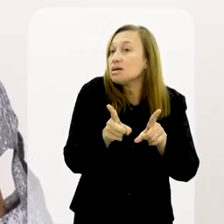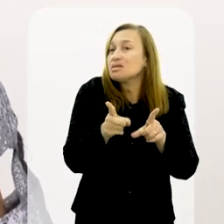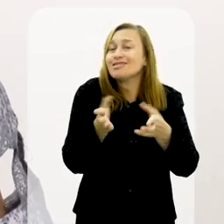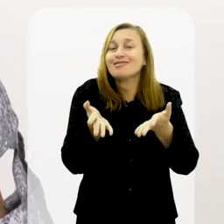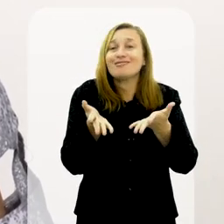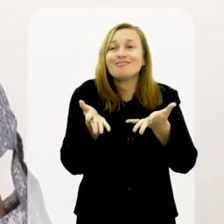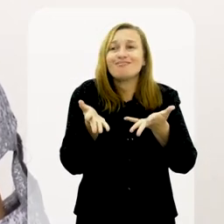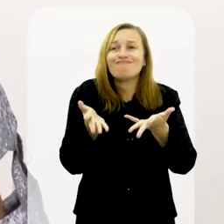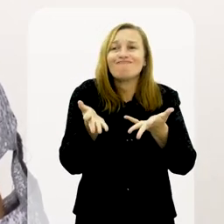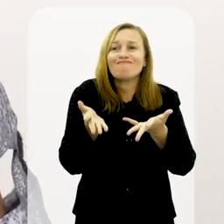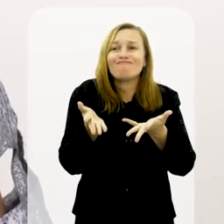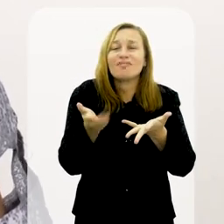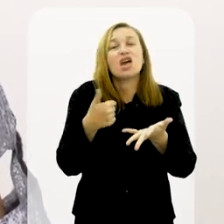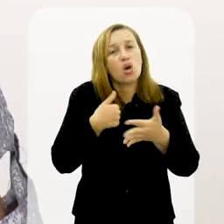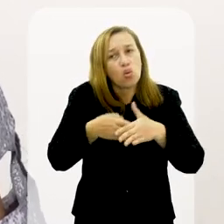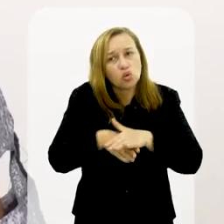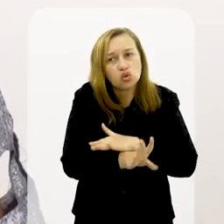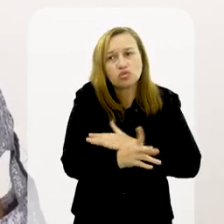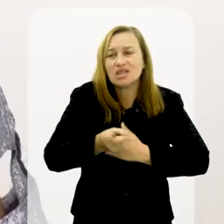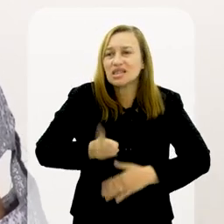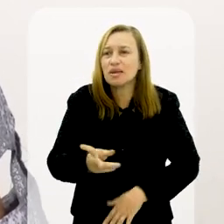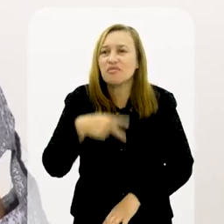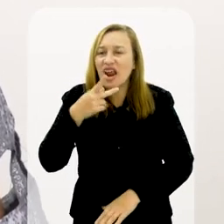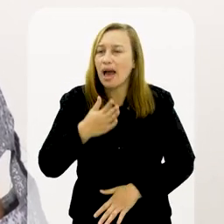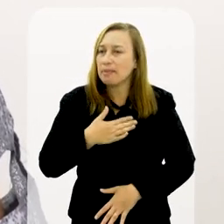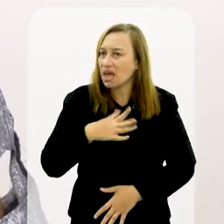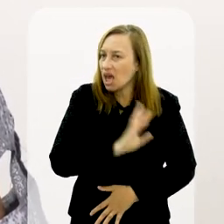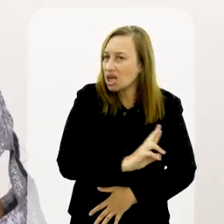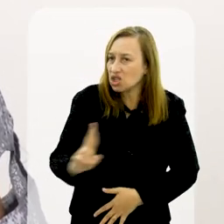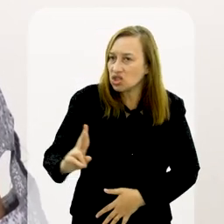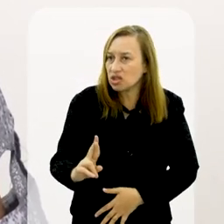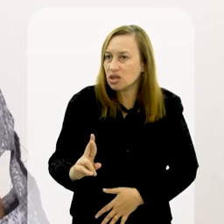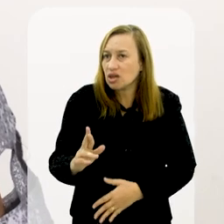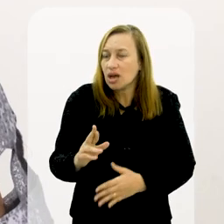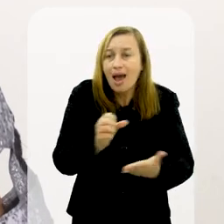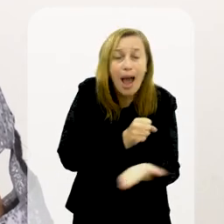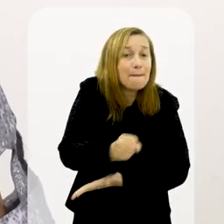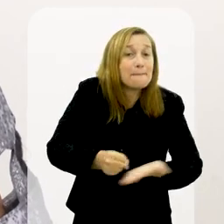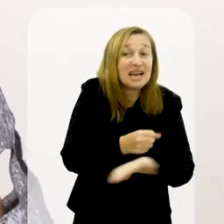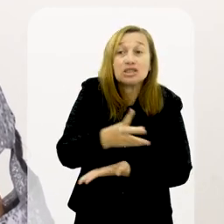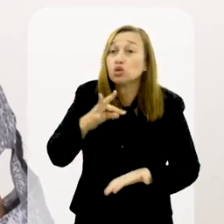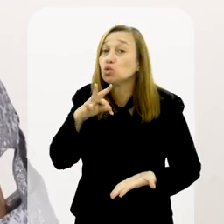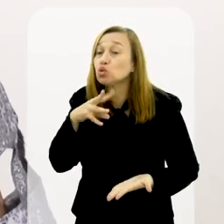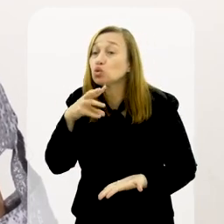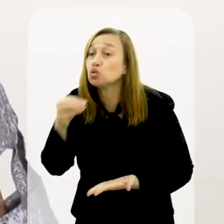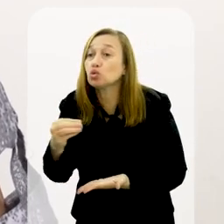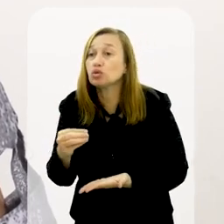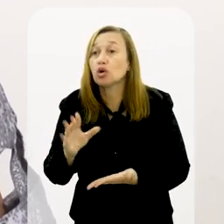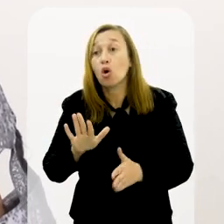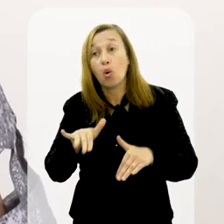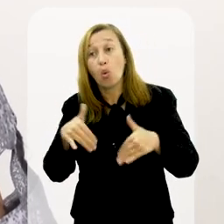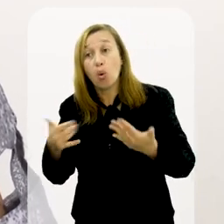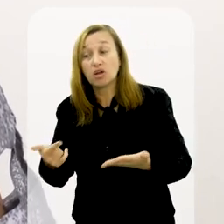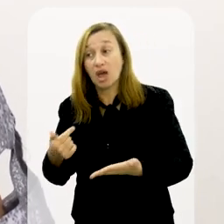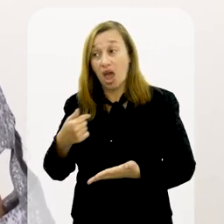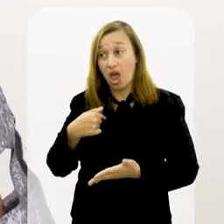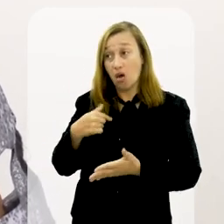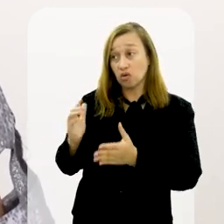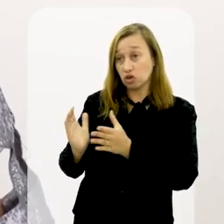Mas é uma coisa que eu costumo dizer que a minha religião é o meu alicerce.